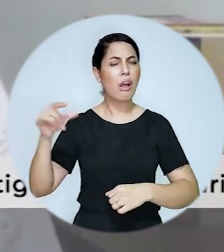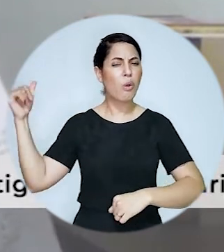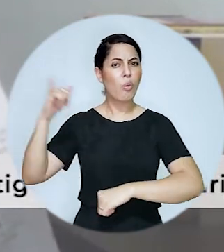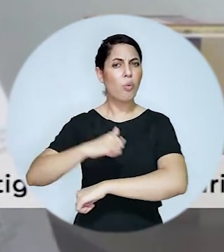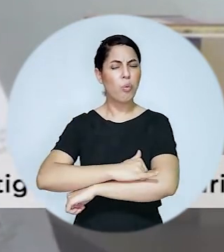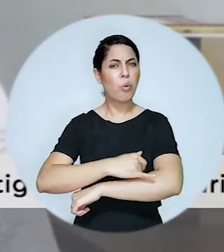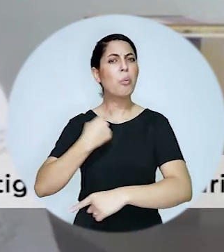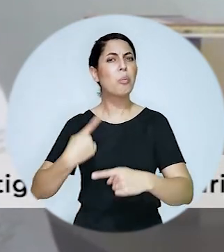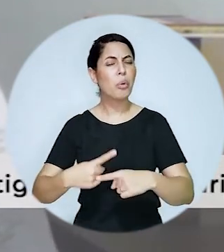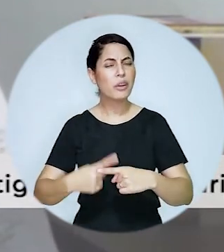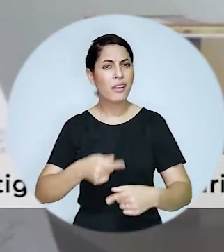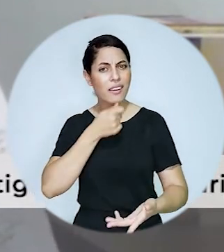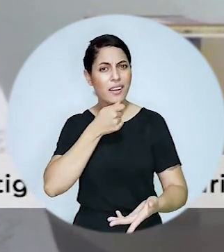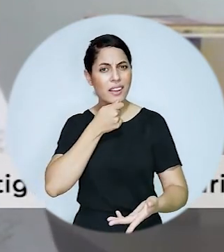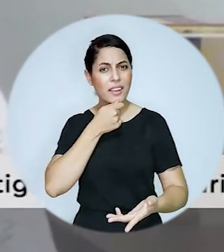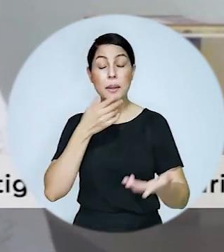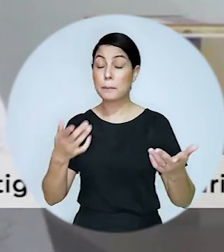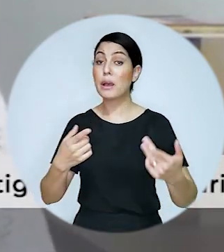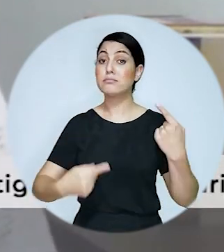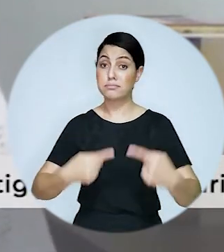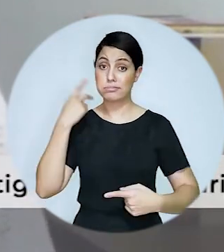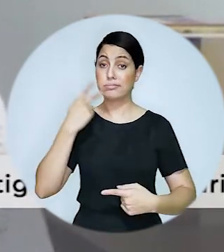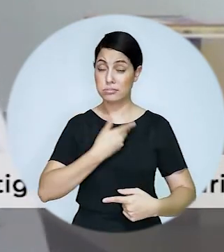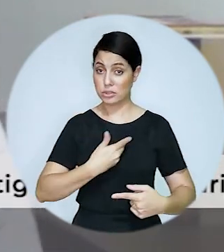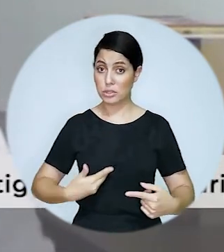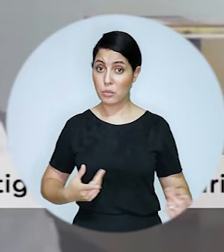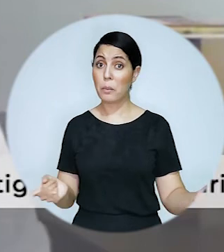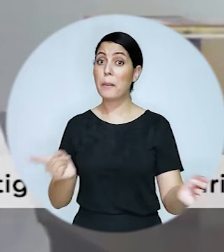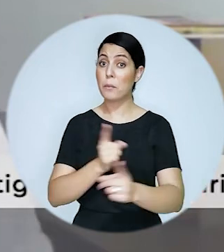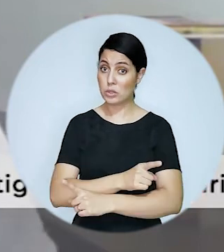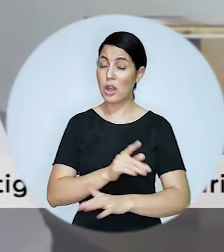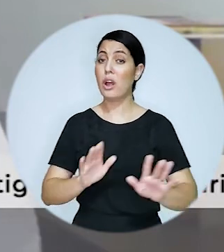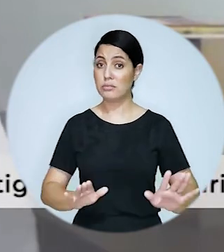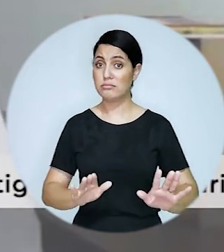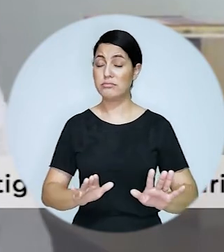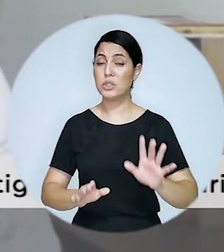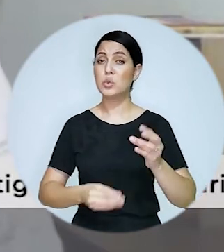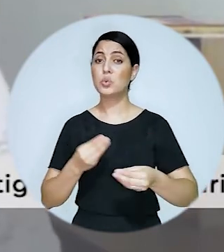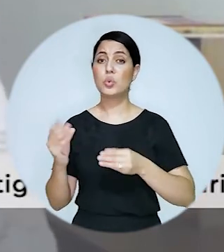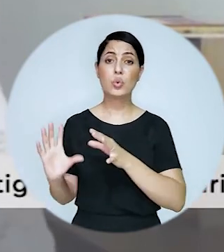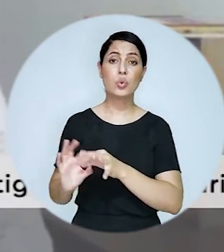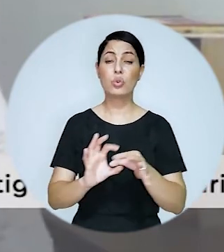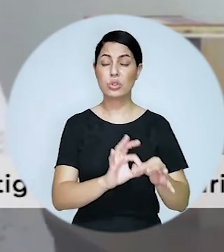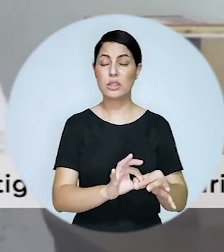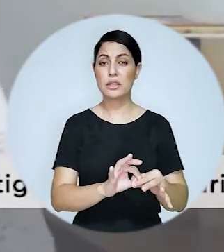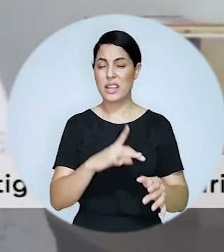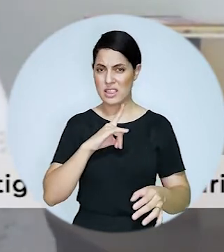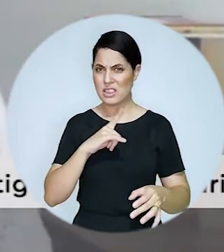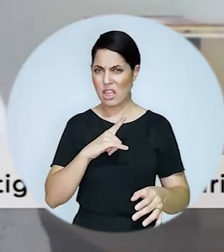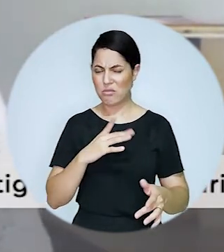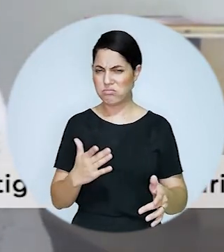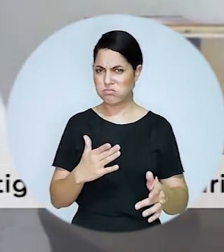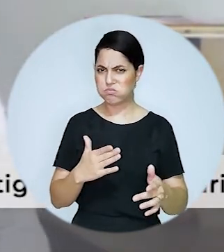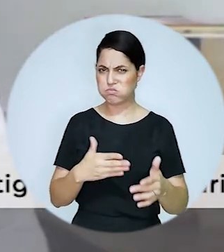a gente já verifica uma mudança de política pública levando esses conflitos para uma solução perante